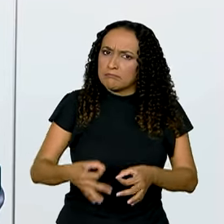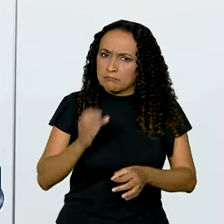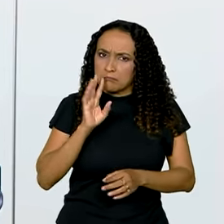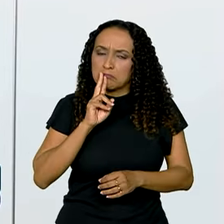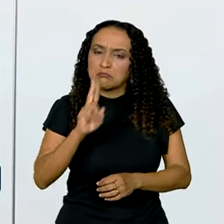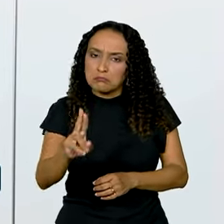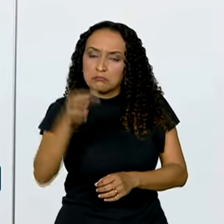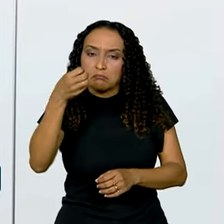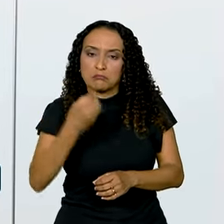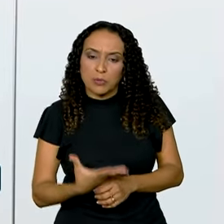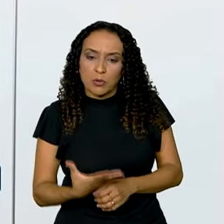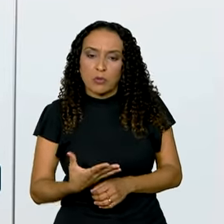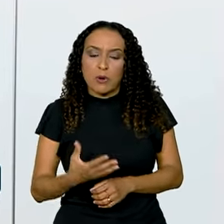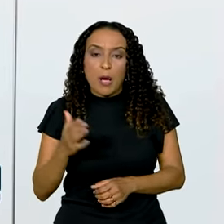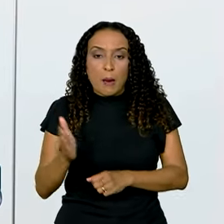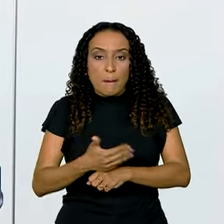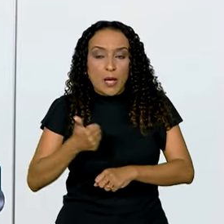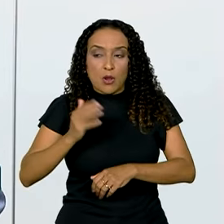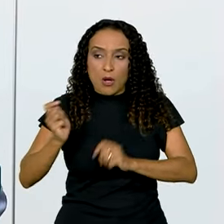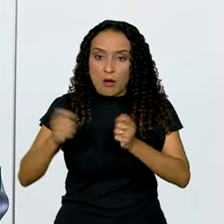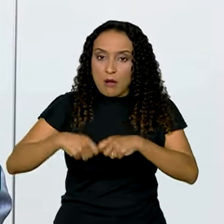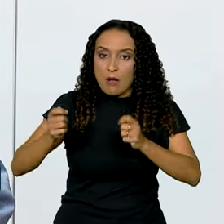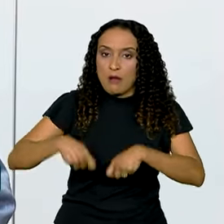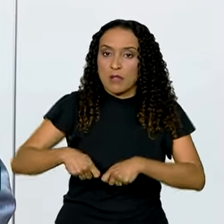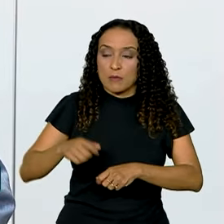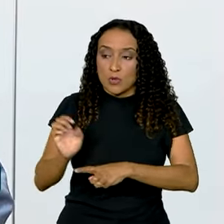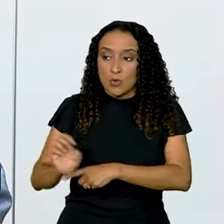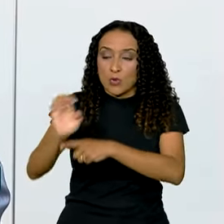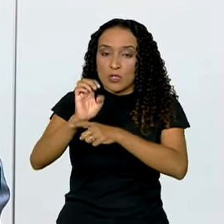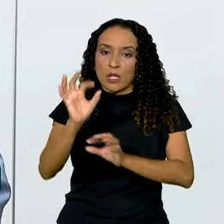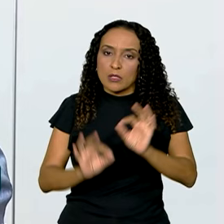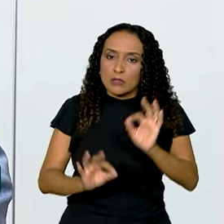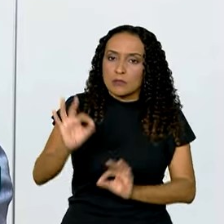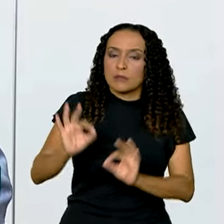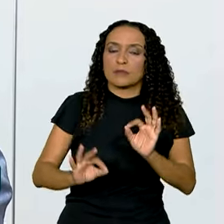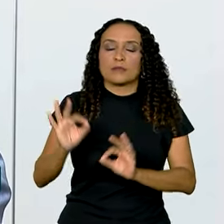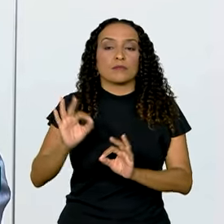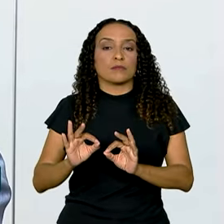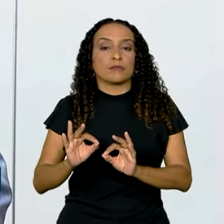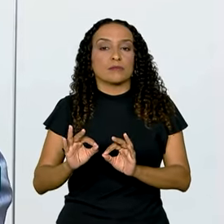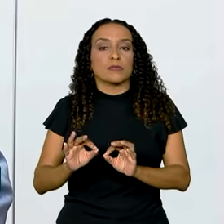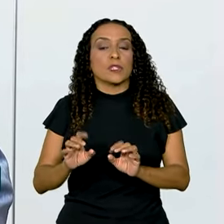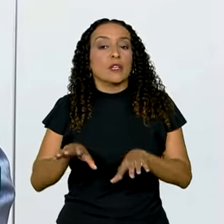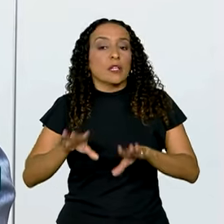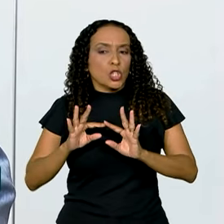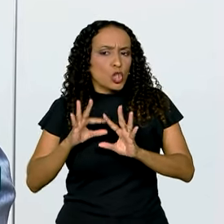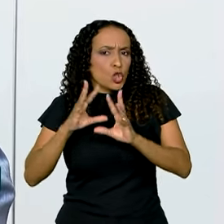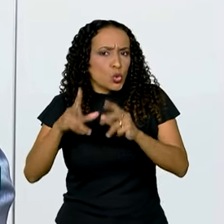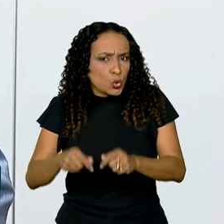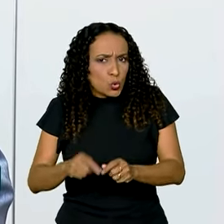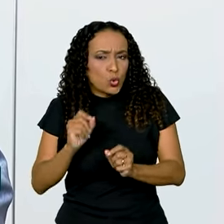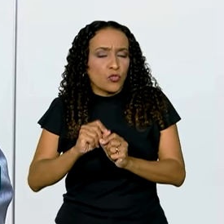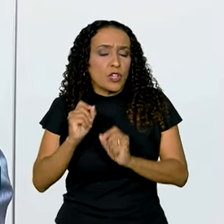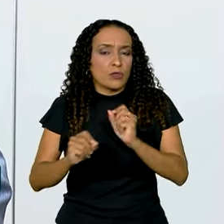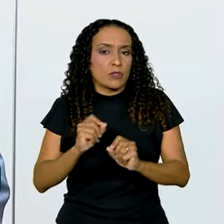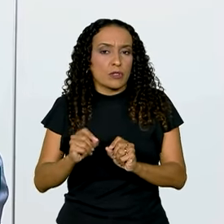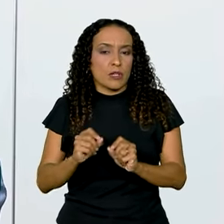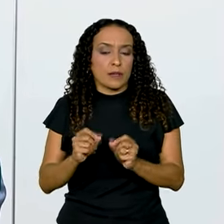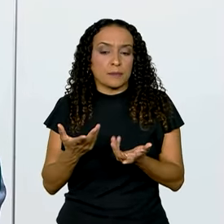considerável. melhor a capacidade do Estado se planejar e isso tudo faz com que